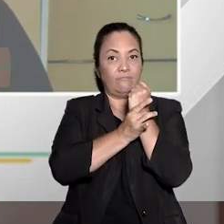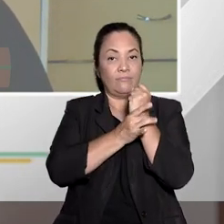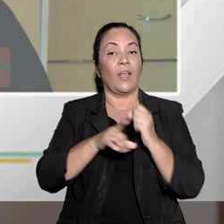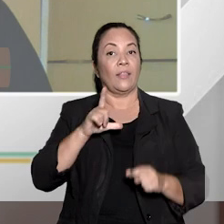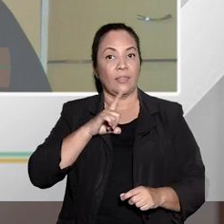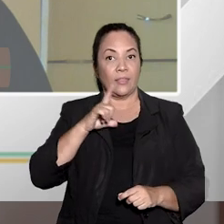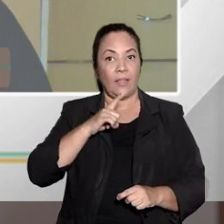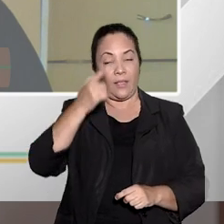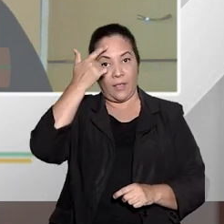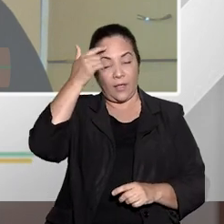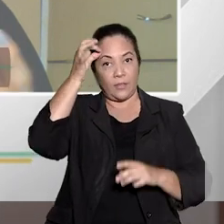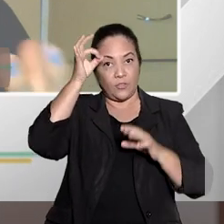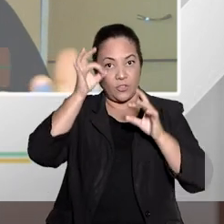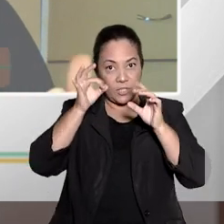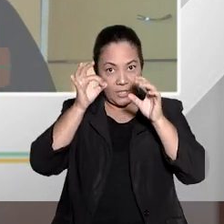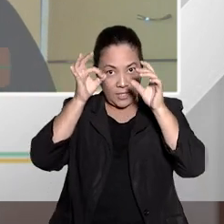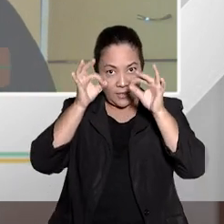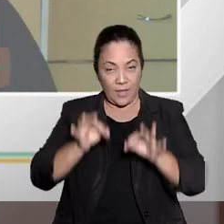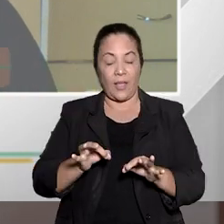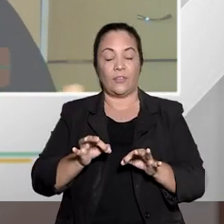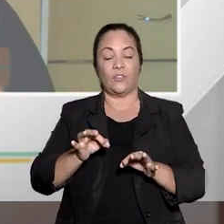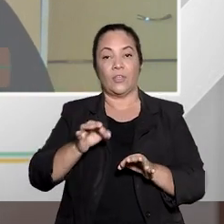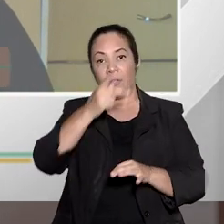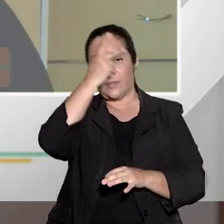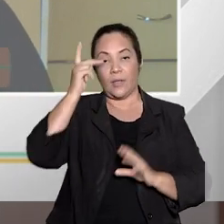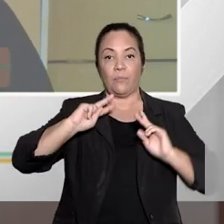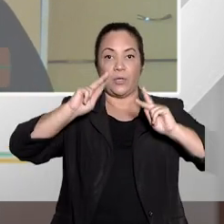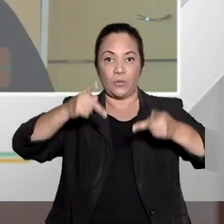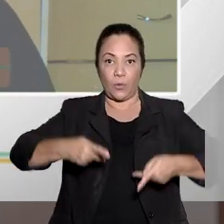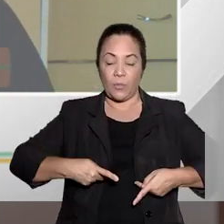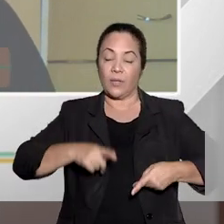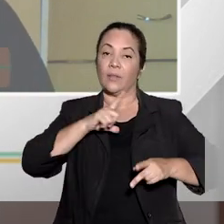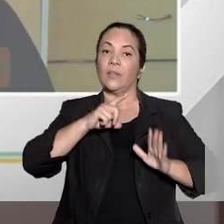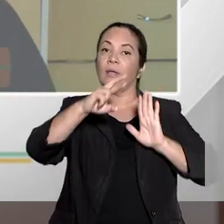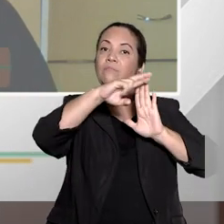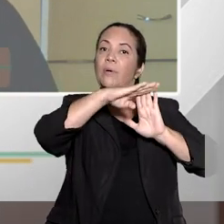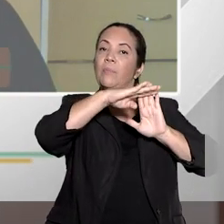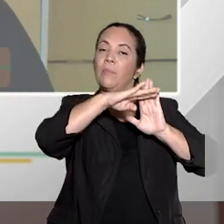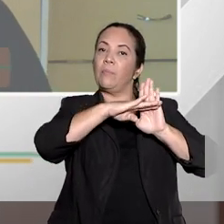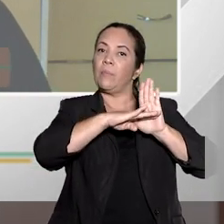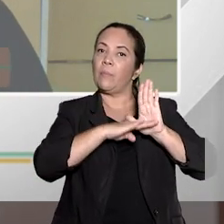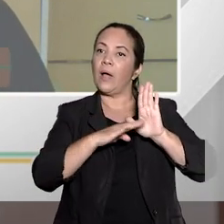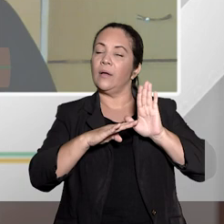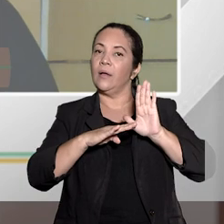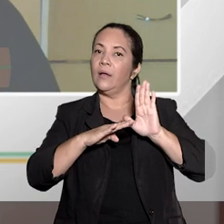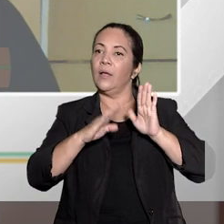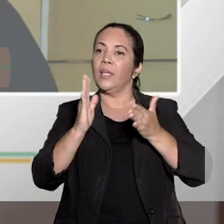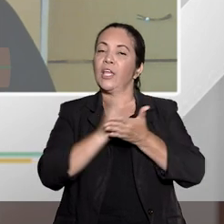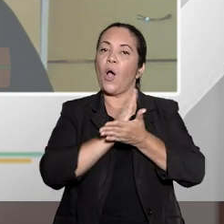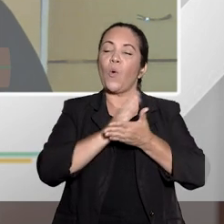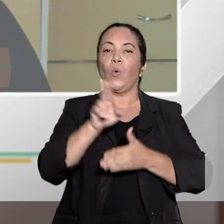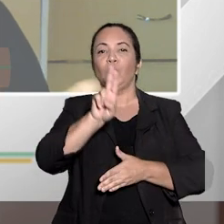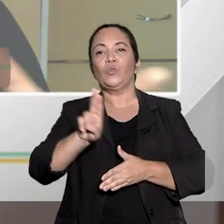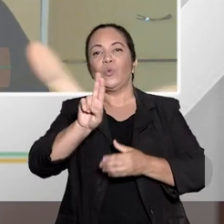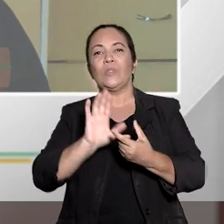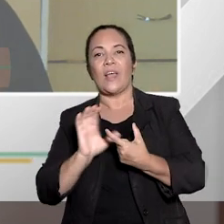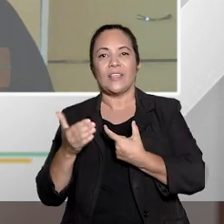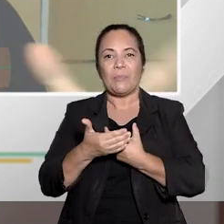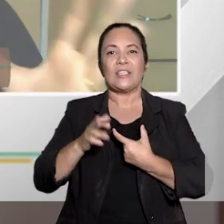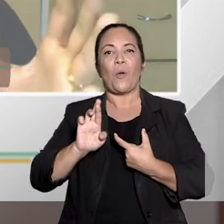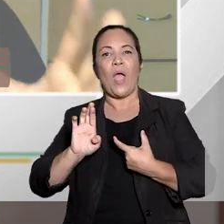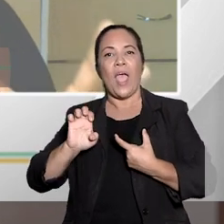a dignidade da pessoa humana aí como um superprincípio, né? Alguns doutrinadores utilizam essa expressão. Então, a própria